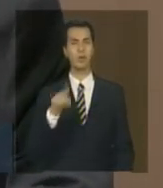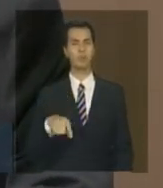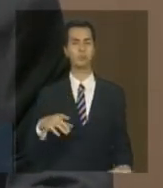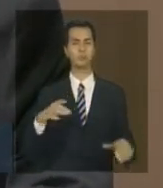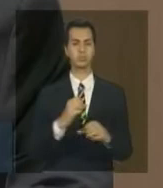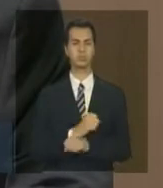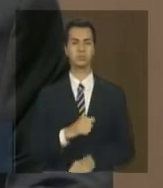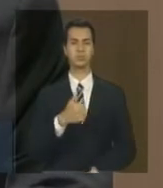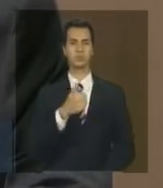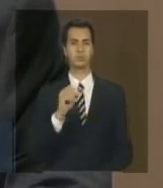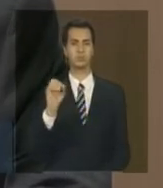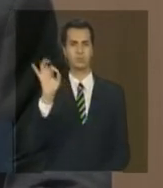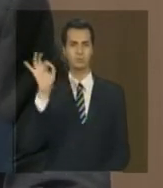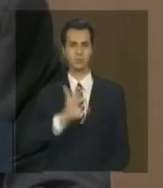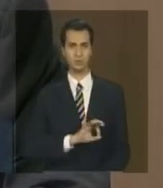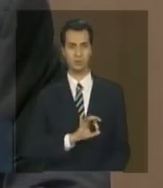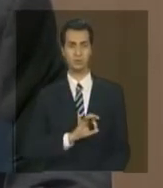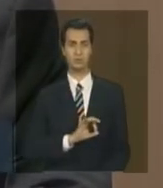área de cada bioma